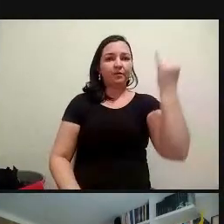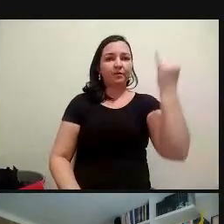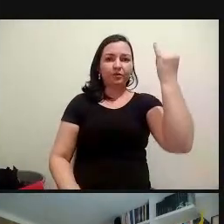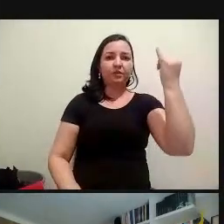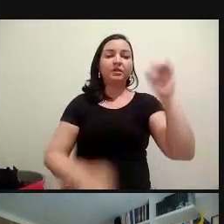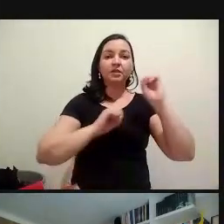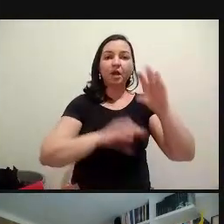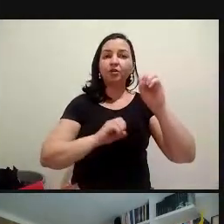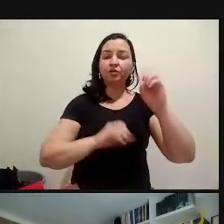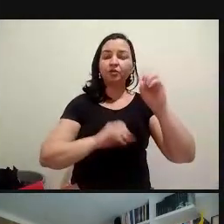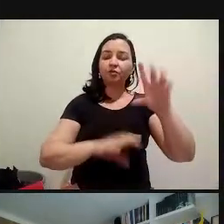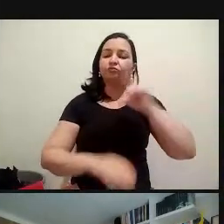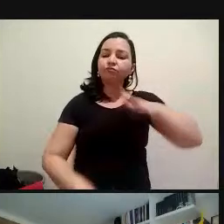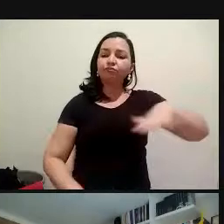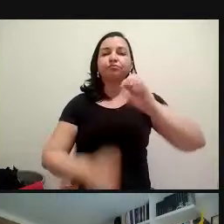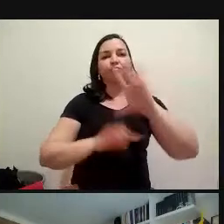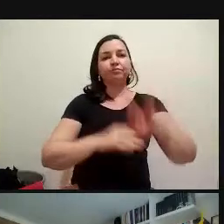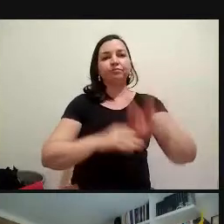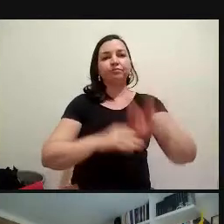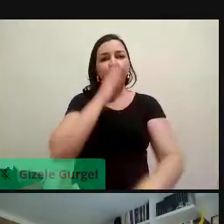com essas ações educativas.